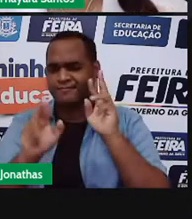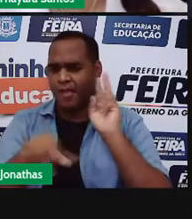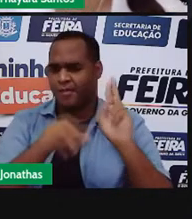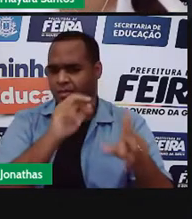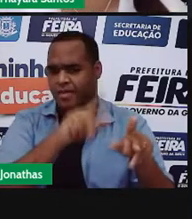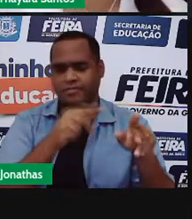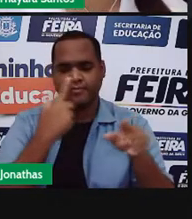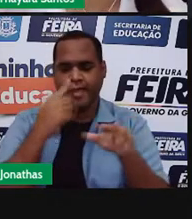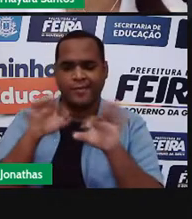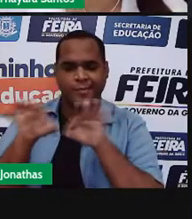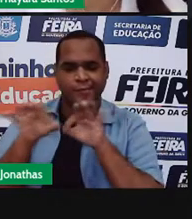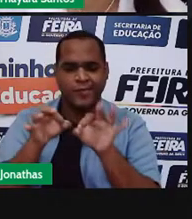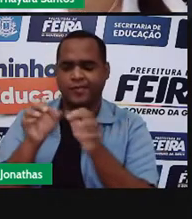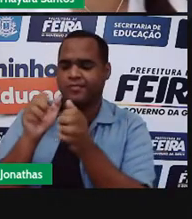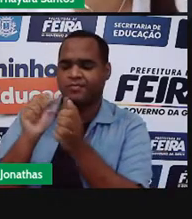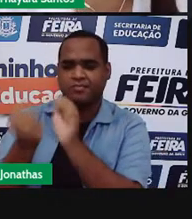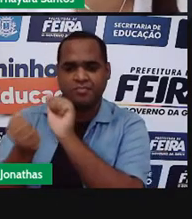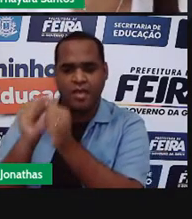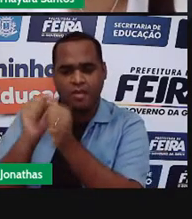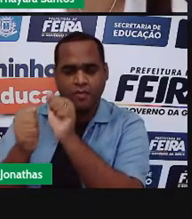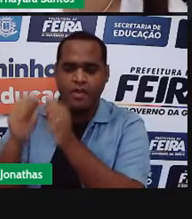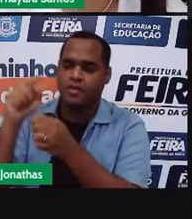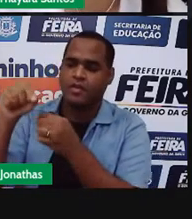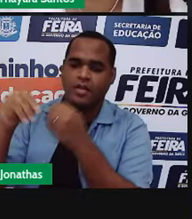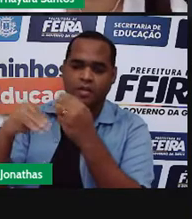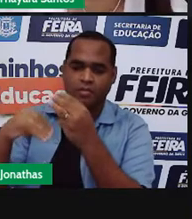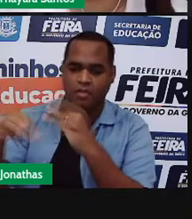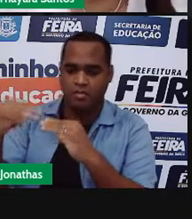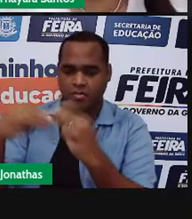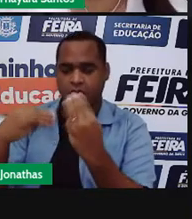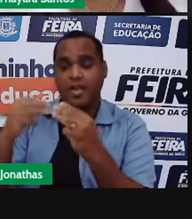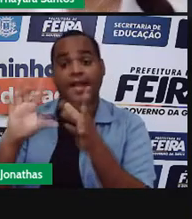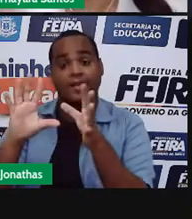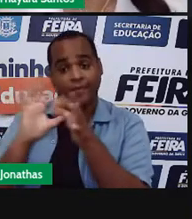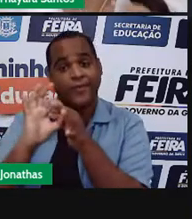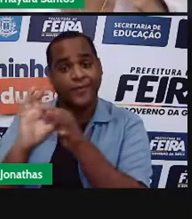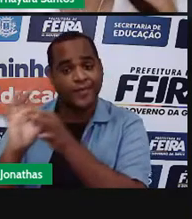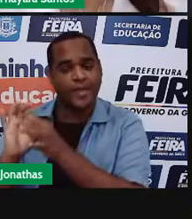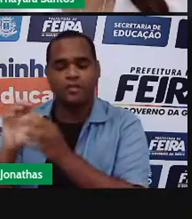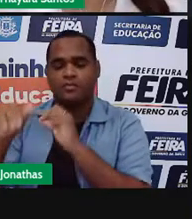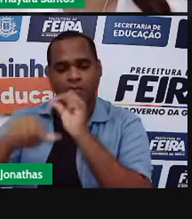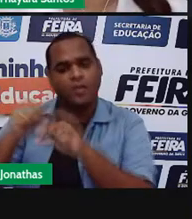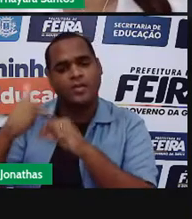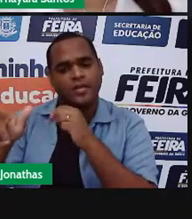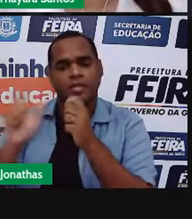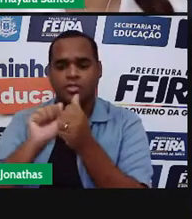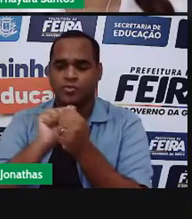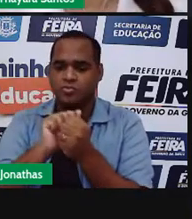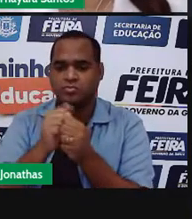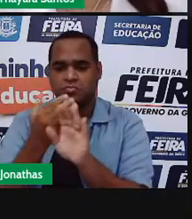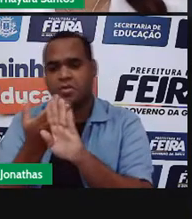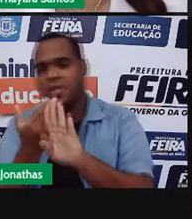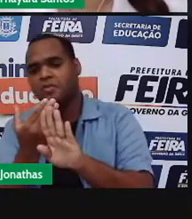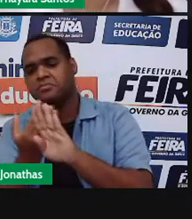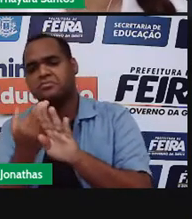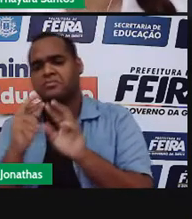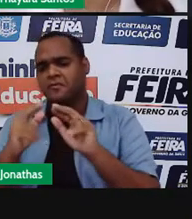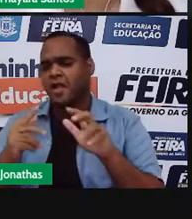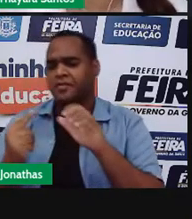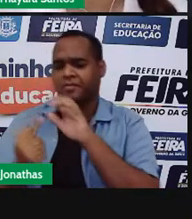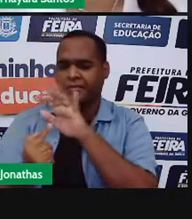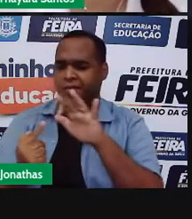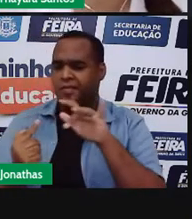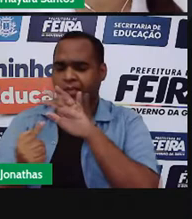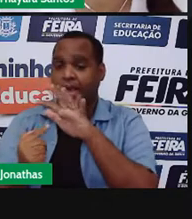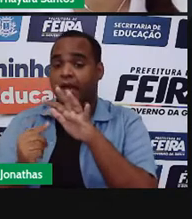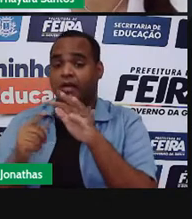organização dos átomos que formam as moléculas daquela matéria. Conforme eles estão organizados, aí a gente vai